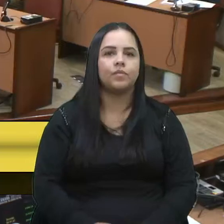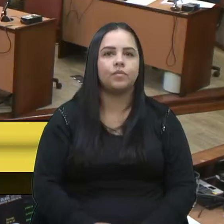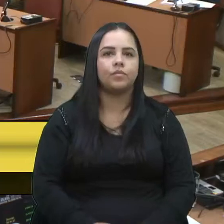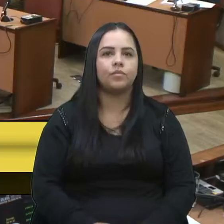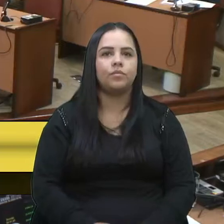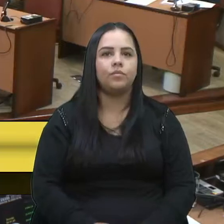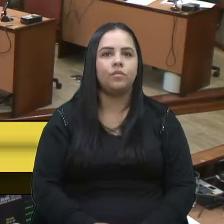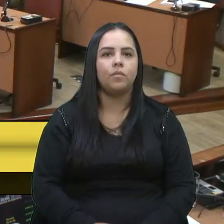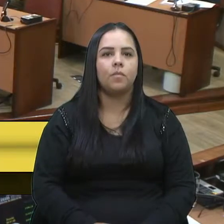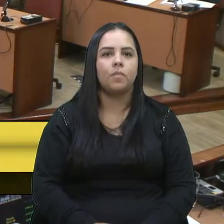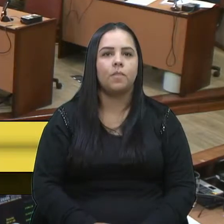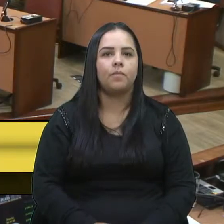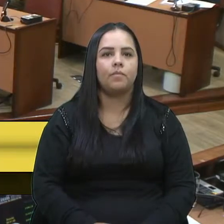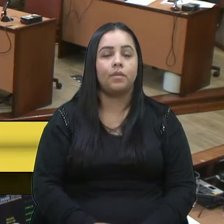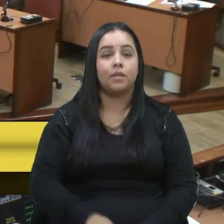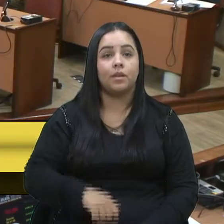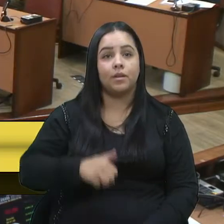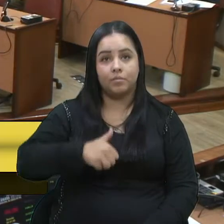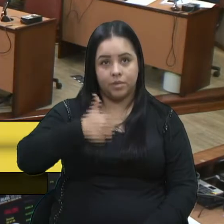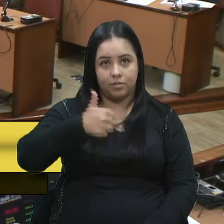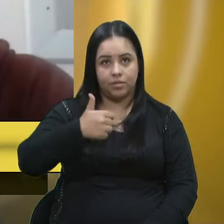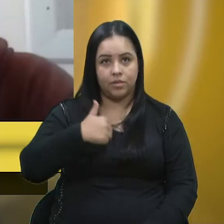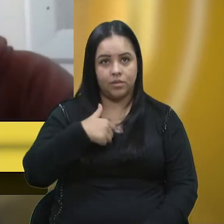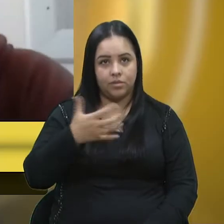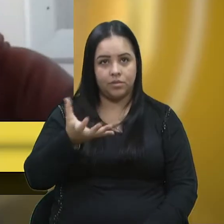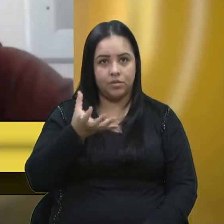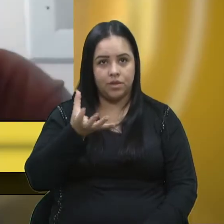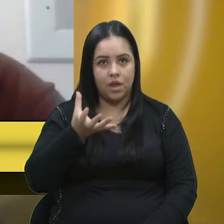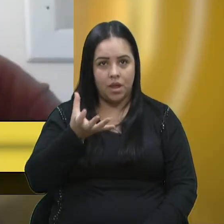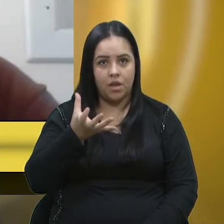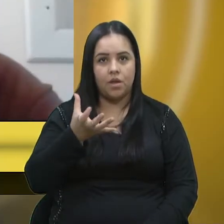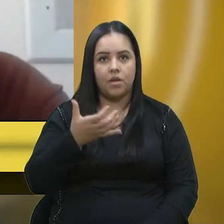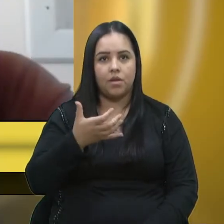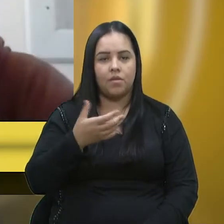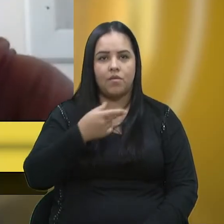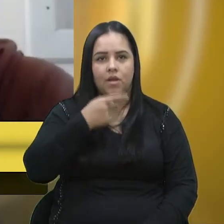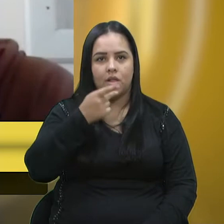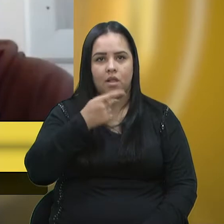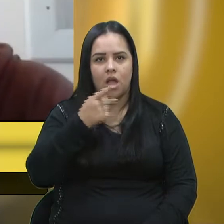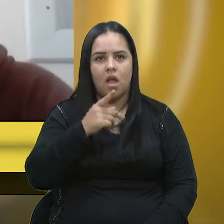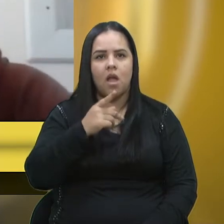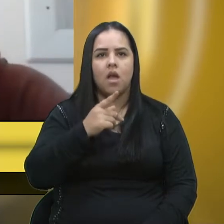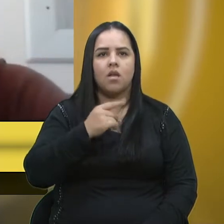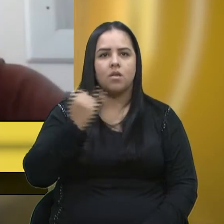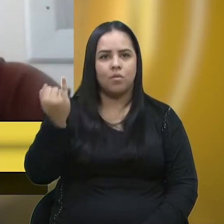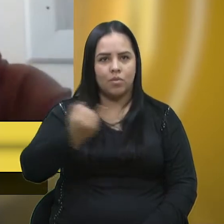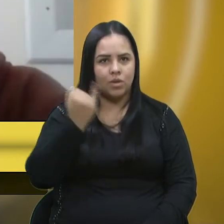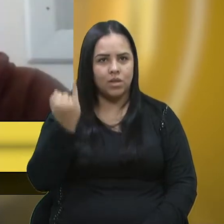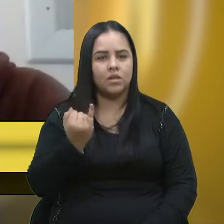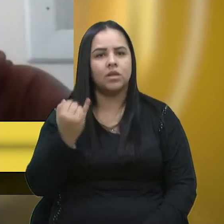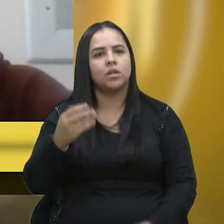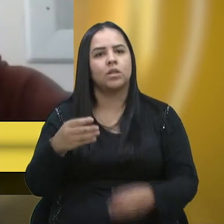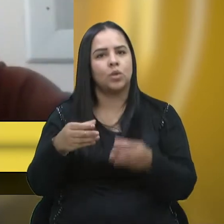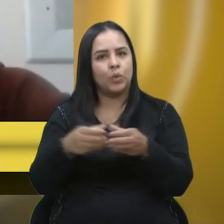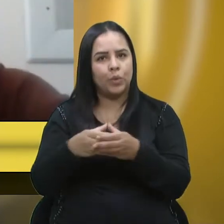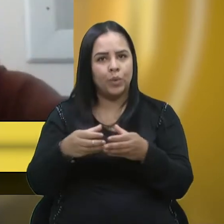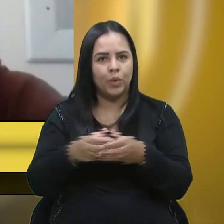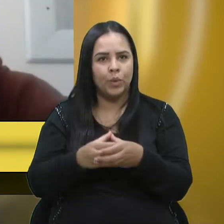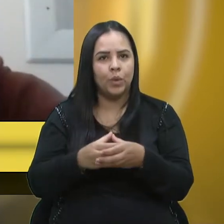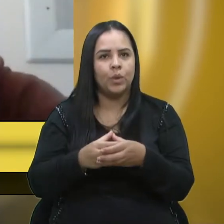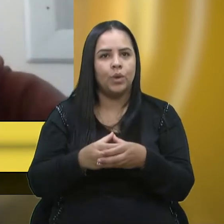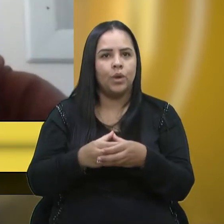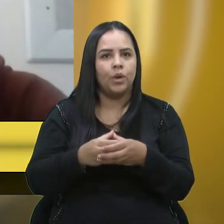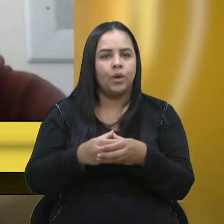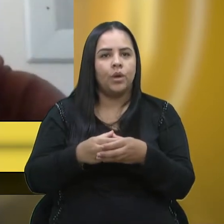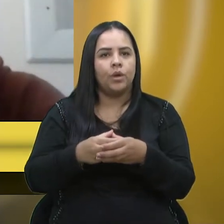Primeiro gostaria de destacar a importância dessa frente parlamentar que foi